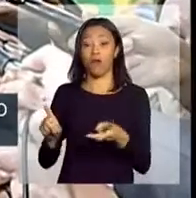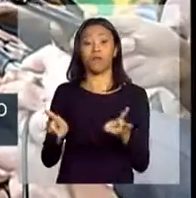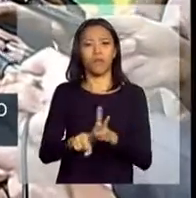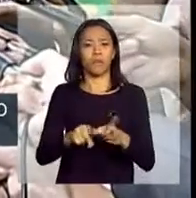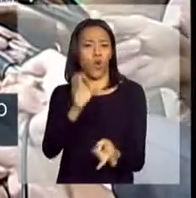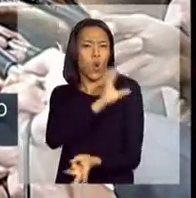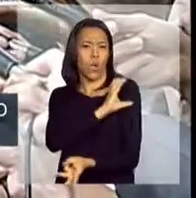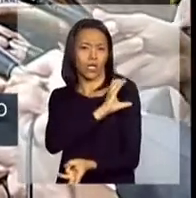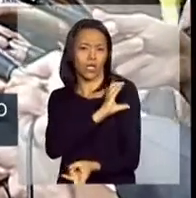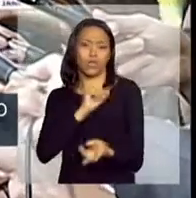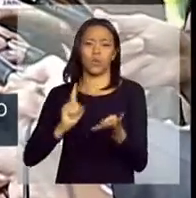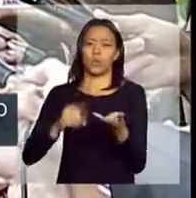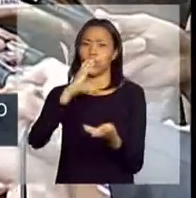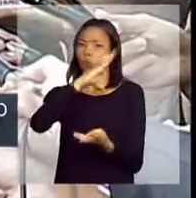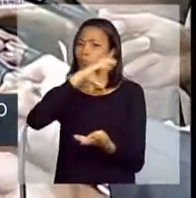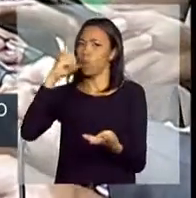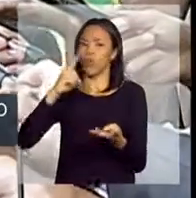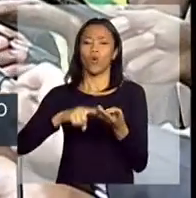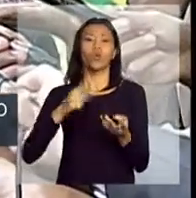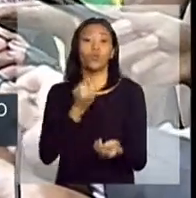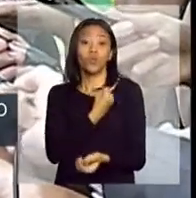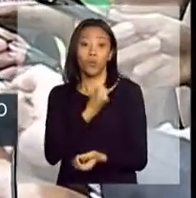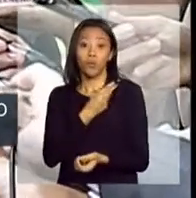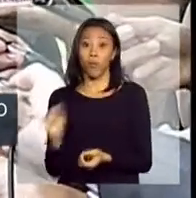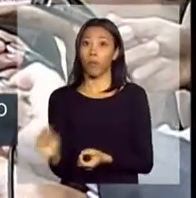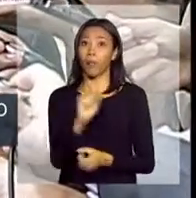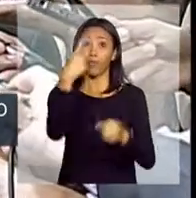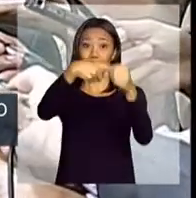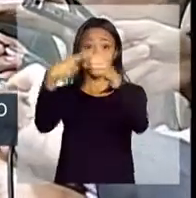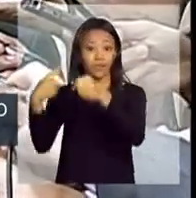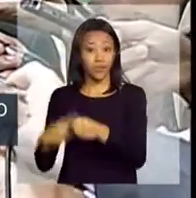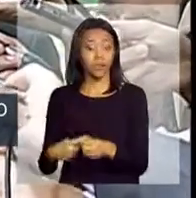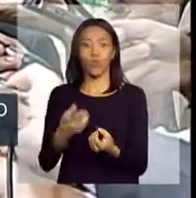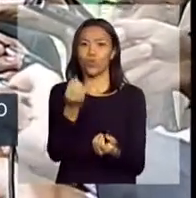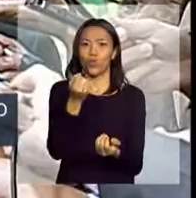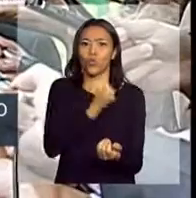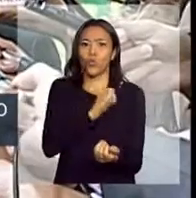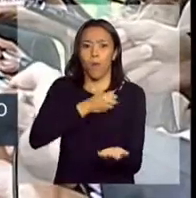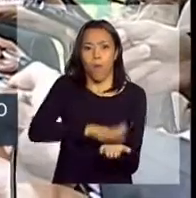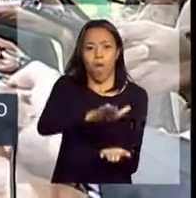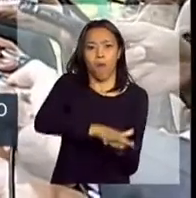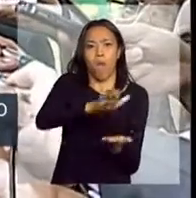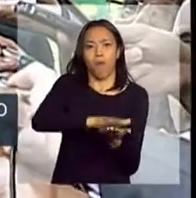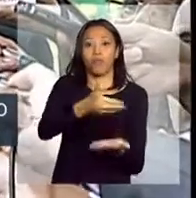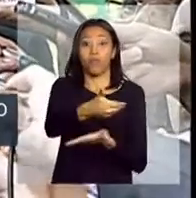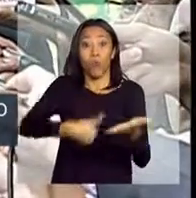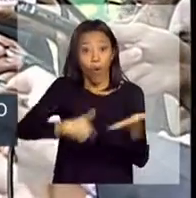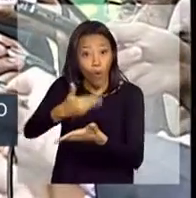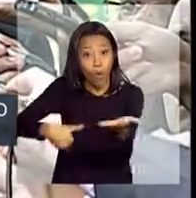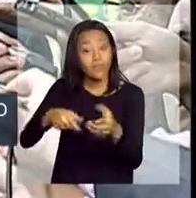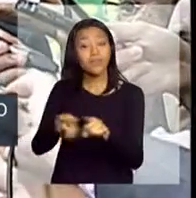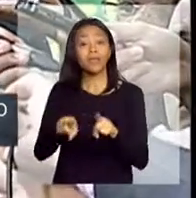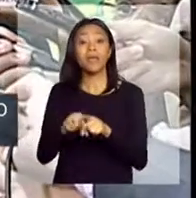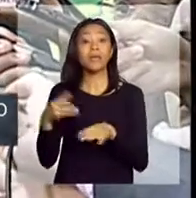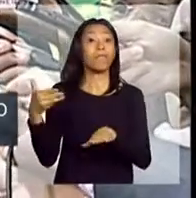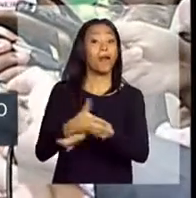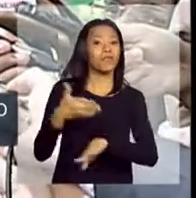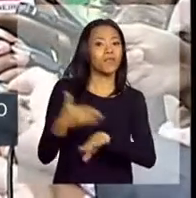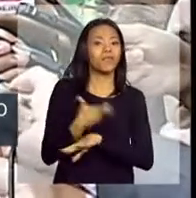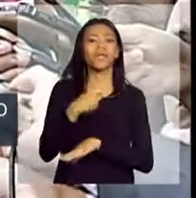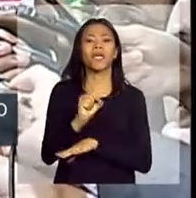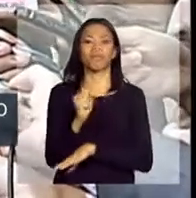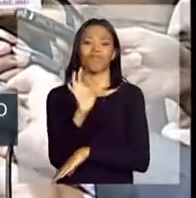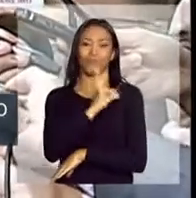de supervisores, o número de municípios, o número de impressão de provas. Nós vamos precisar de mais participação da polícia em todo o processo de